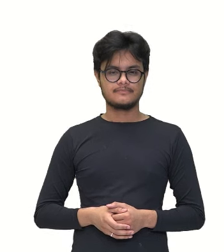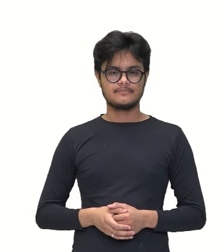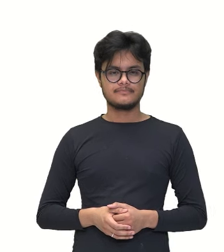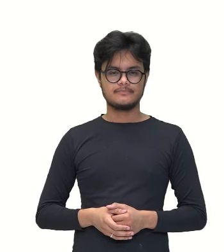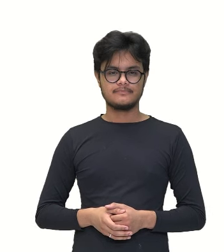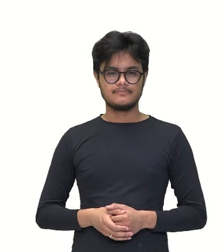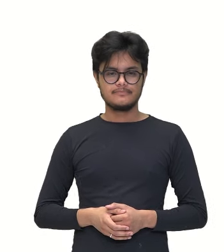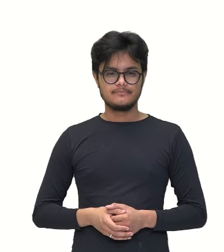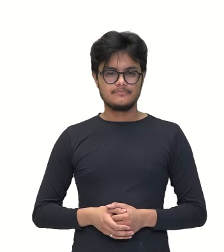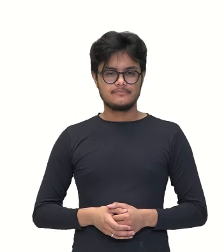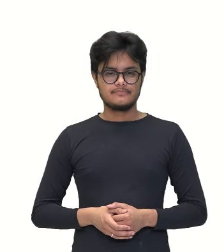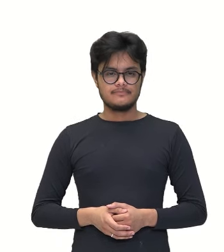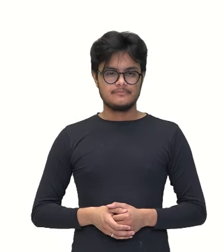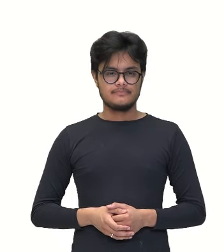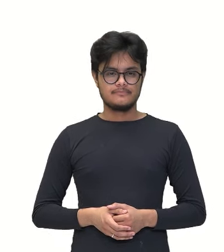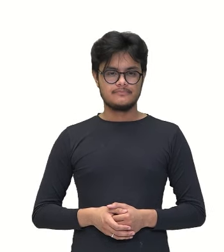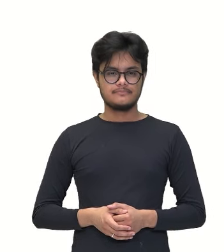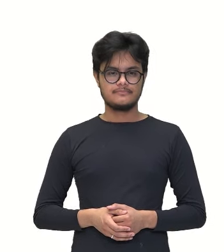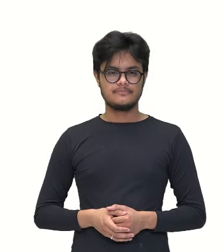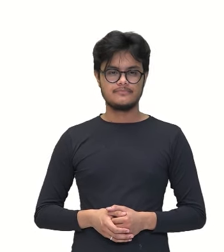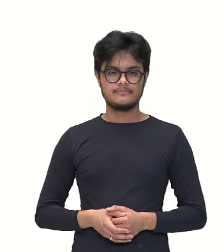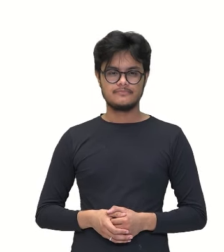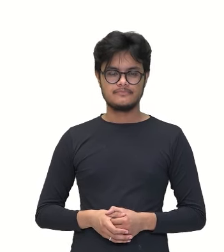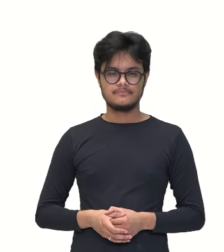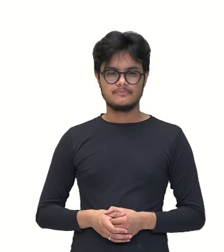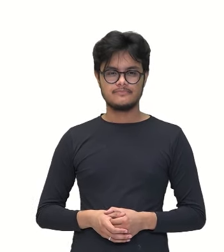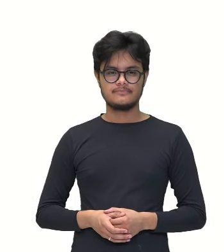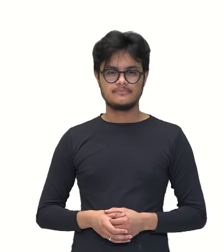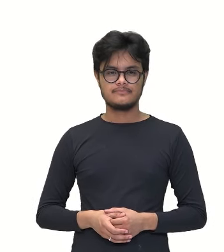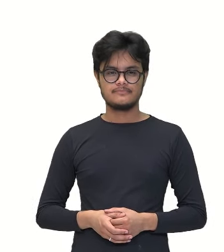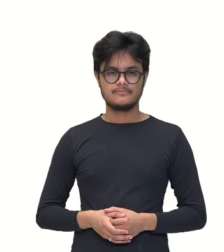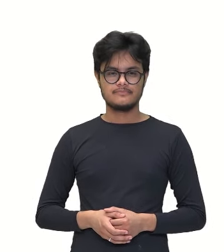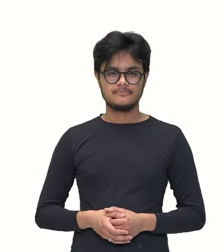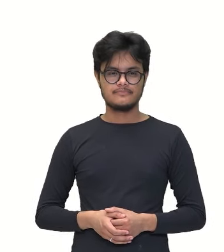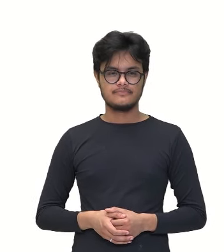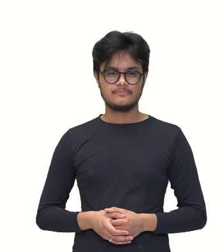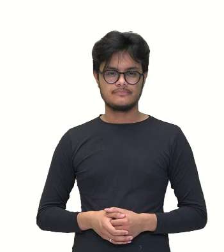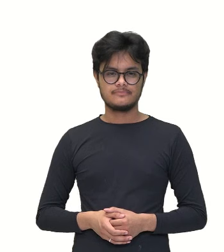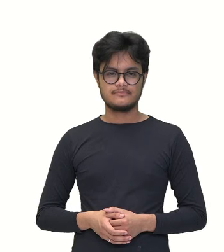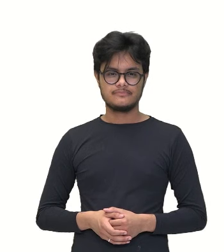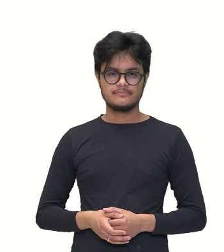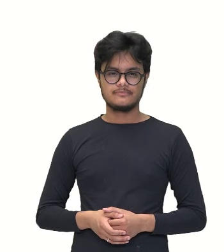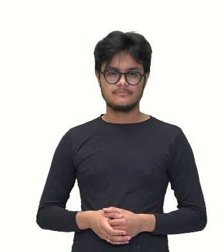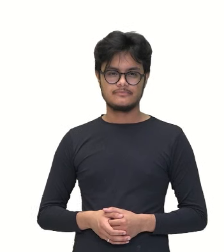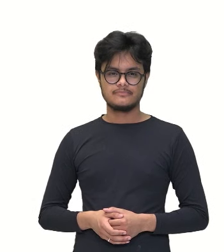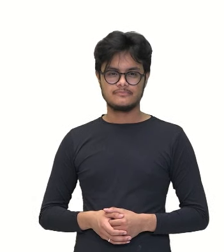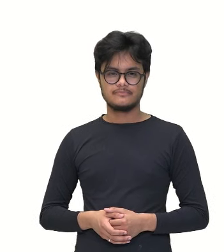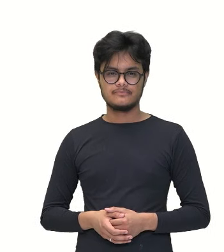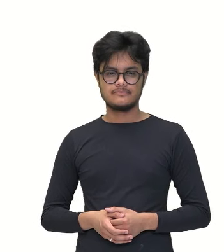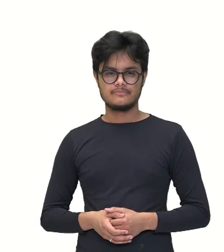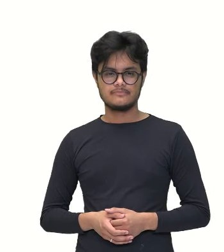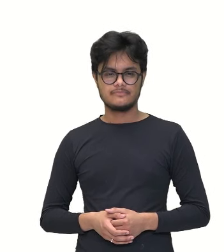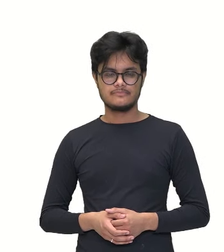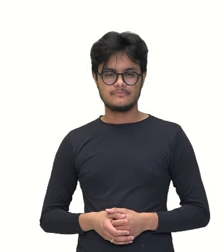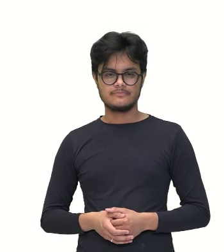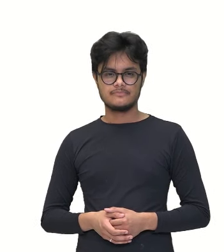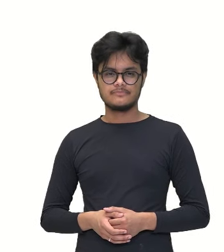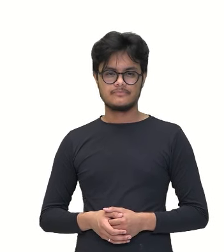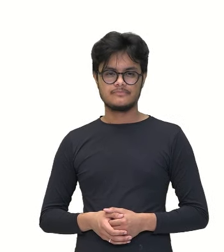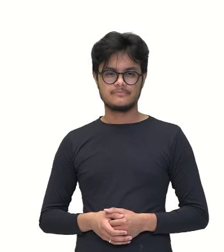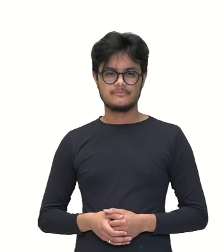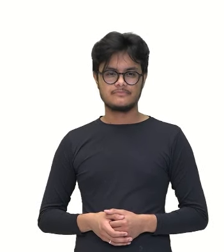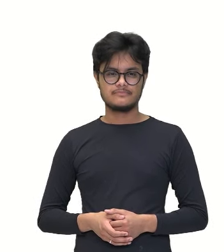torneiras fazem aí o serviço em seis horas, né? Enche tudo em seis horas, e se for só três